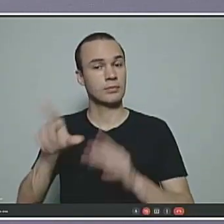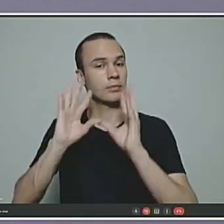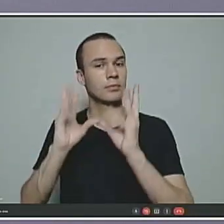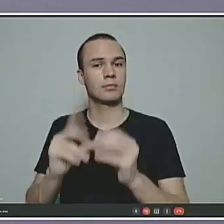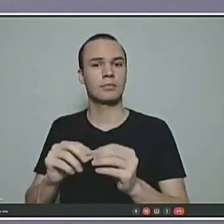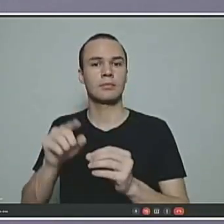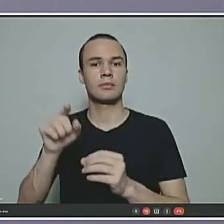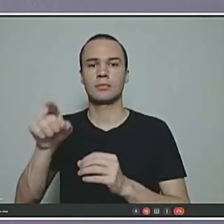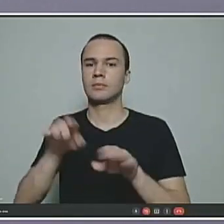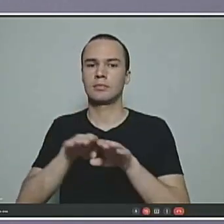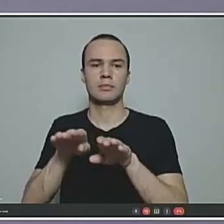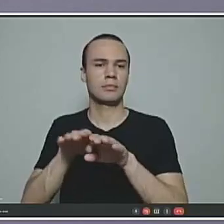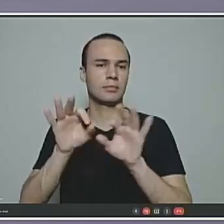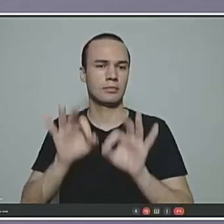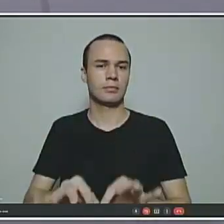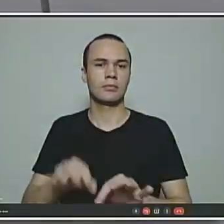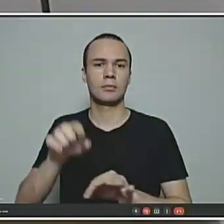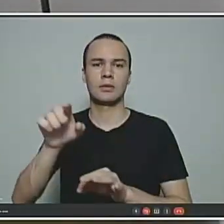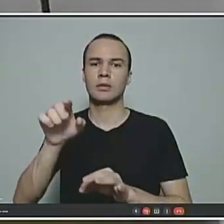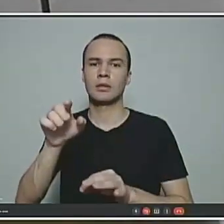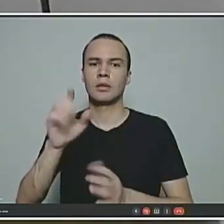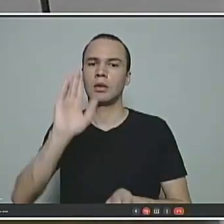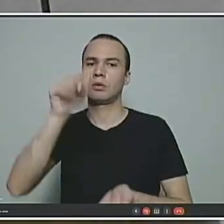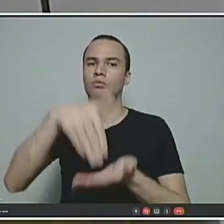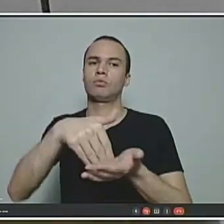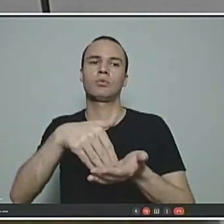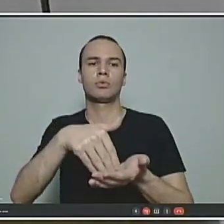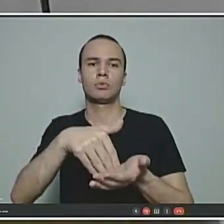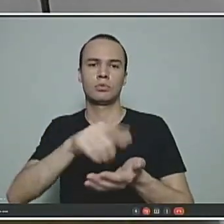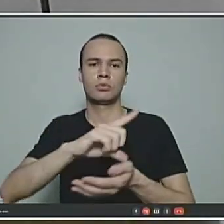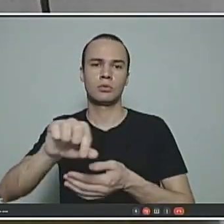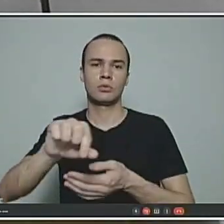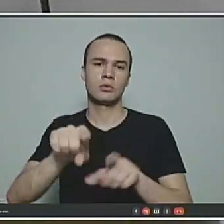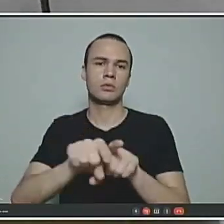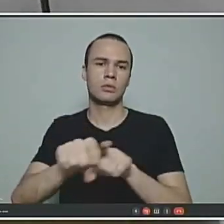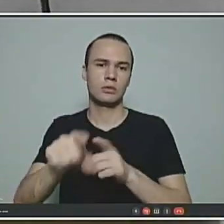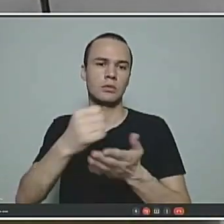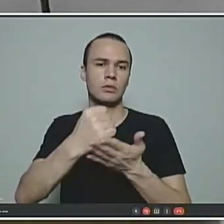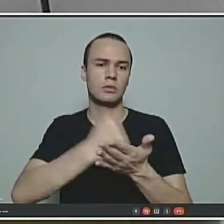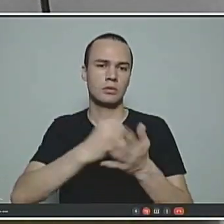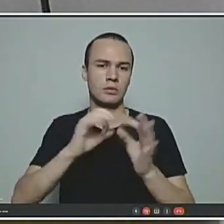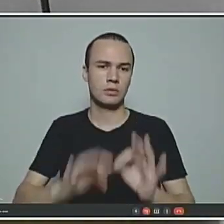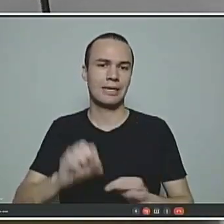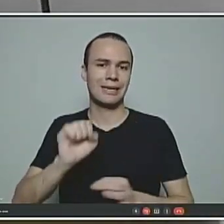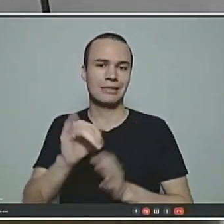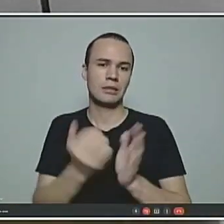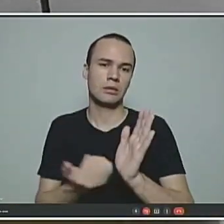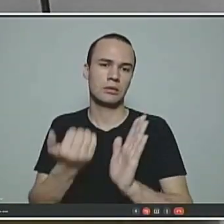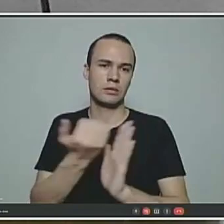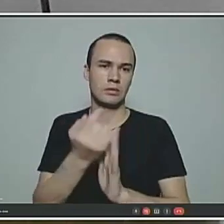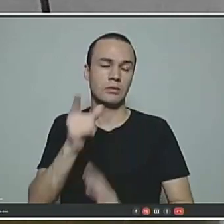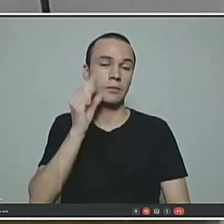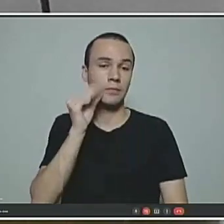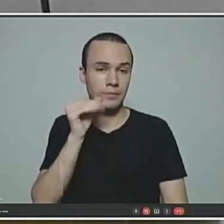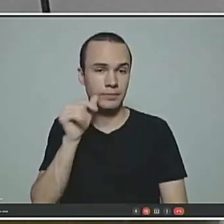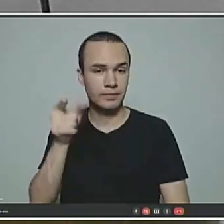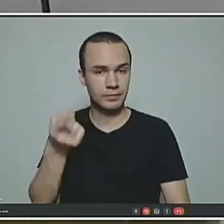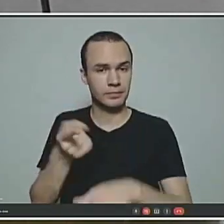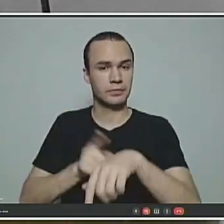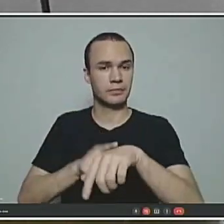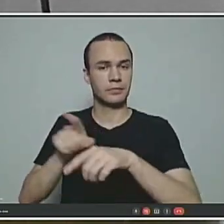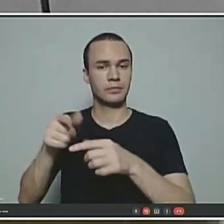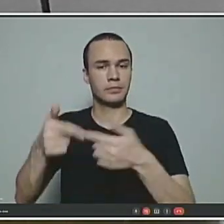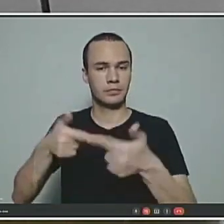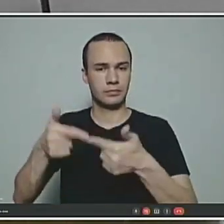e paridade. sai com a última remuneração e paridade. tiver aumento para o servidor da ativa, na mesma